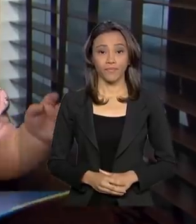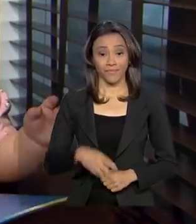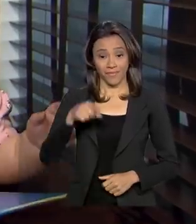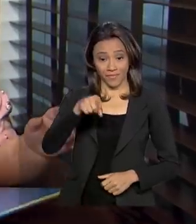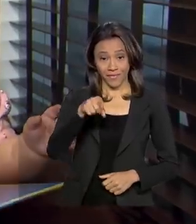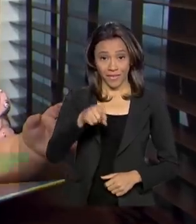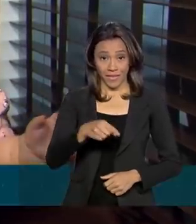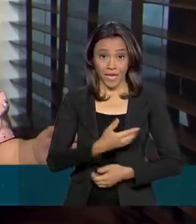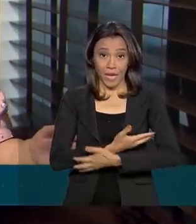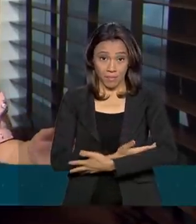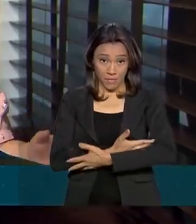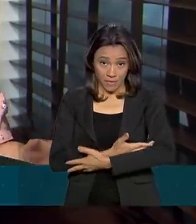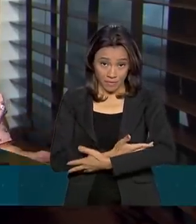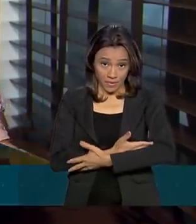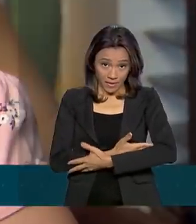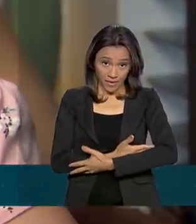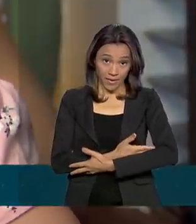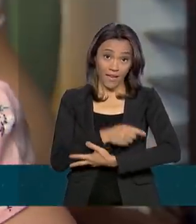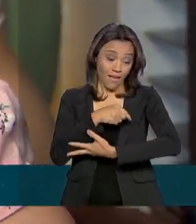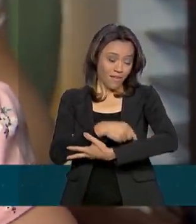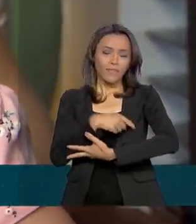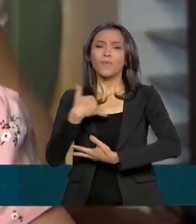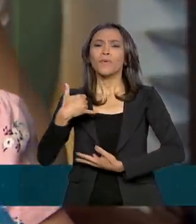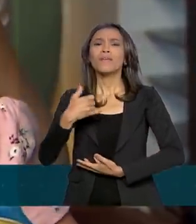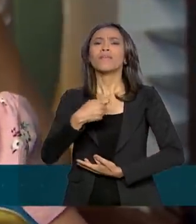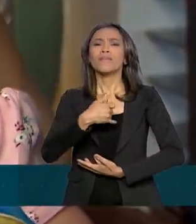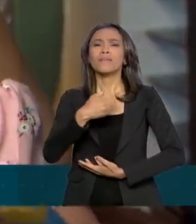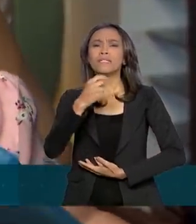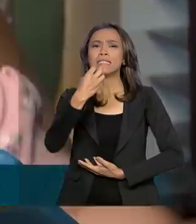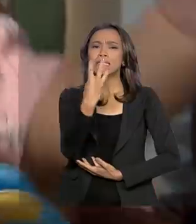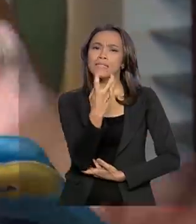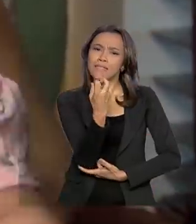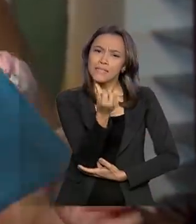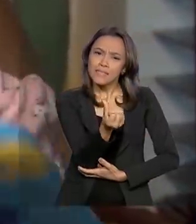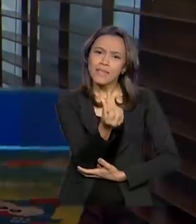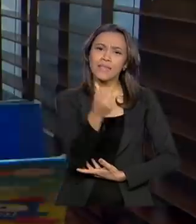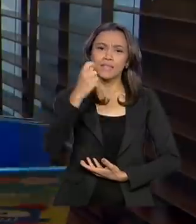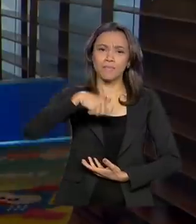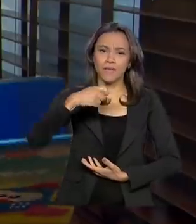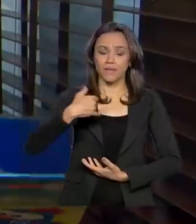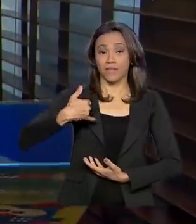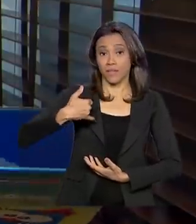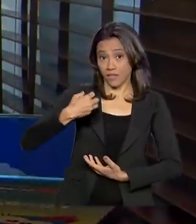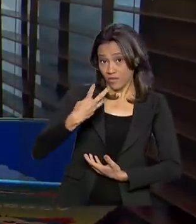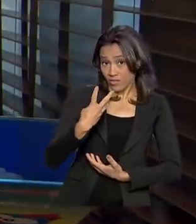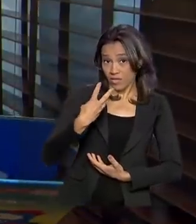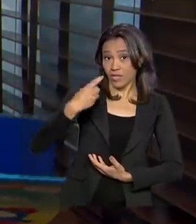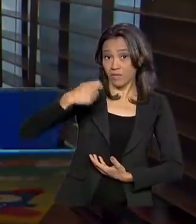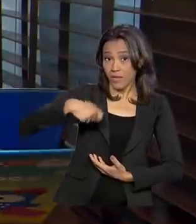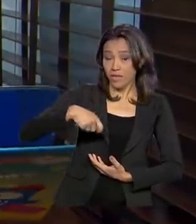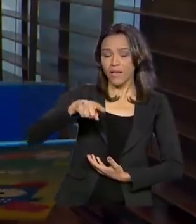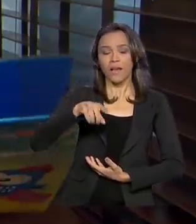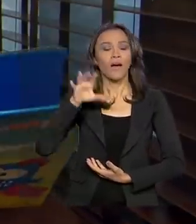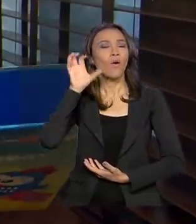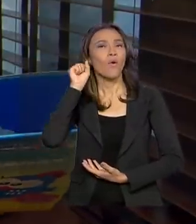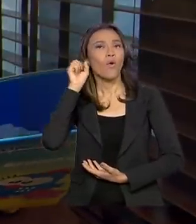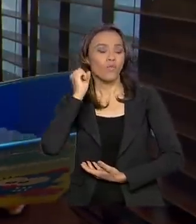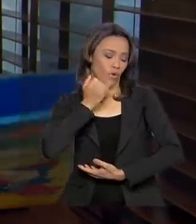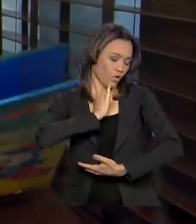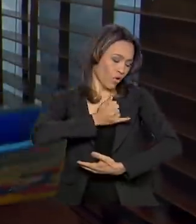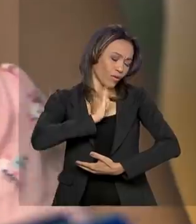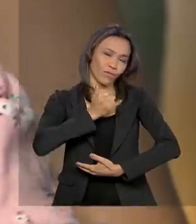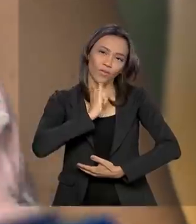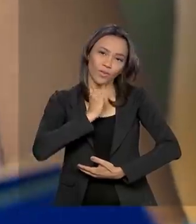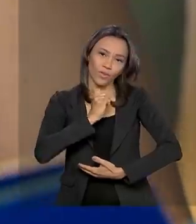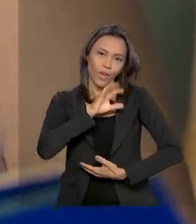Pãe Iná é mãe de Luana, que hoje tem seis meses. Desde os três, a bebê ouve histórias com direito à